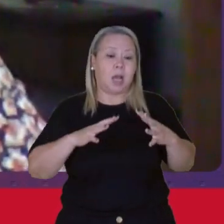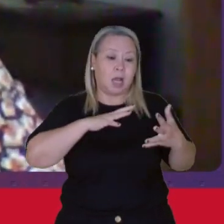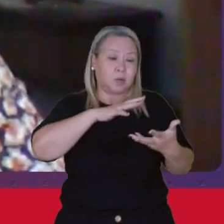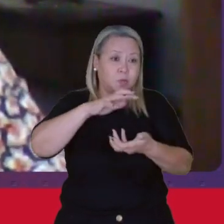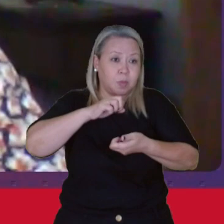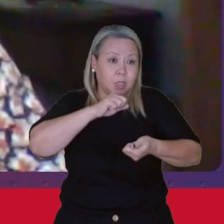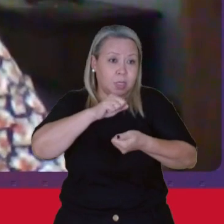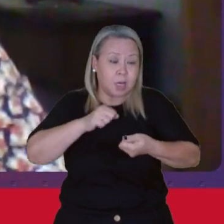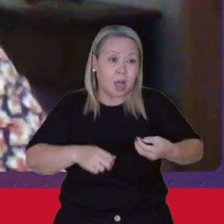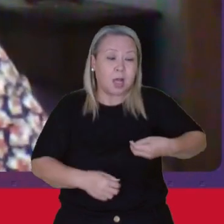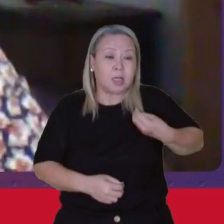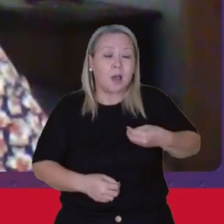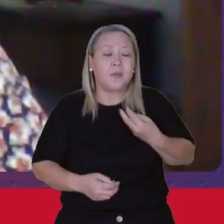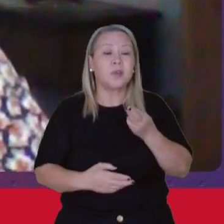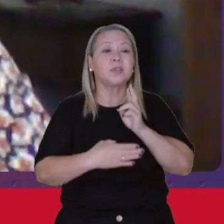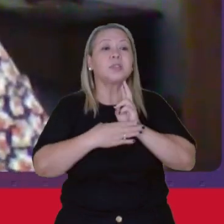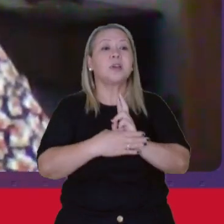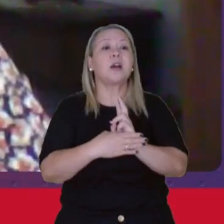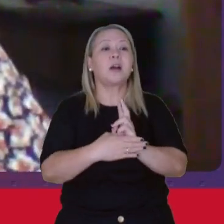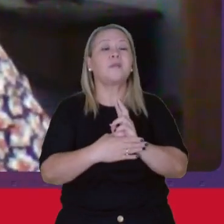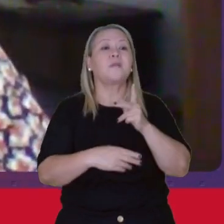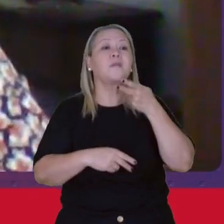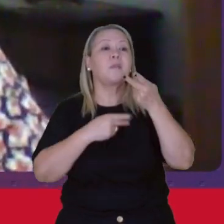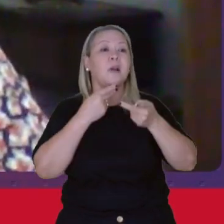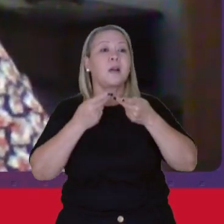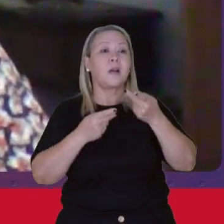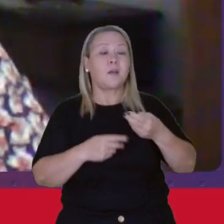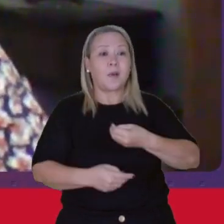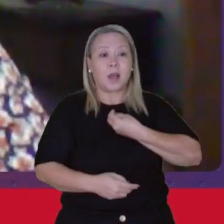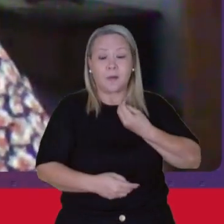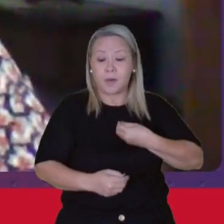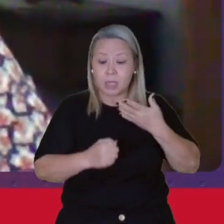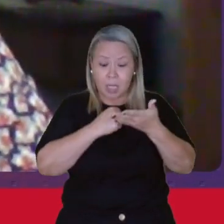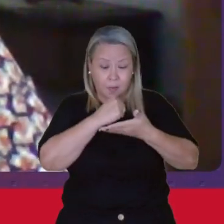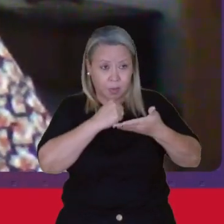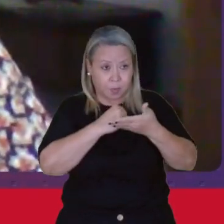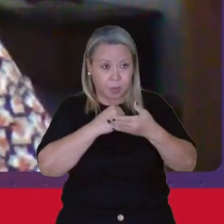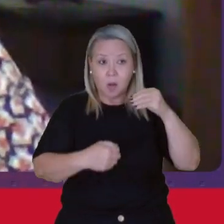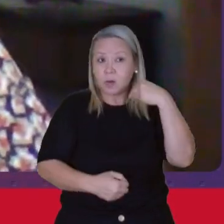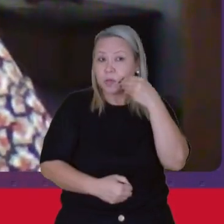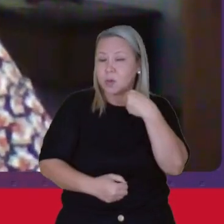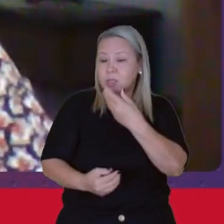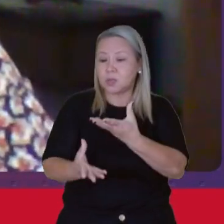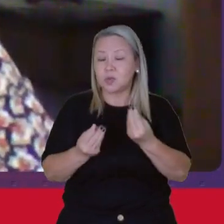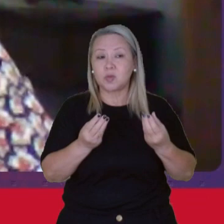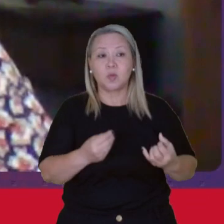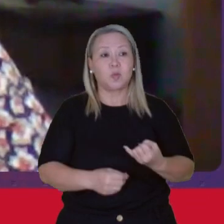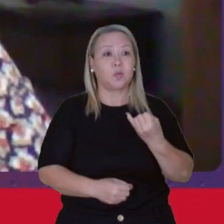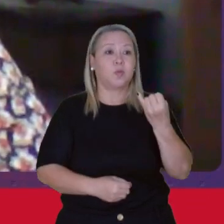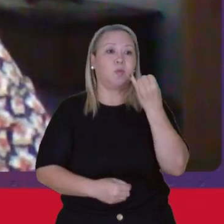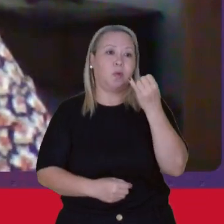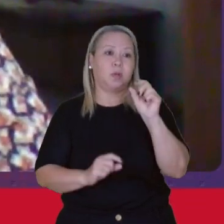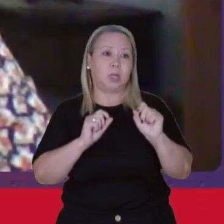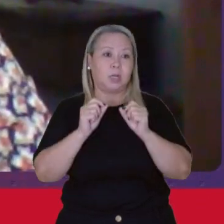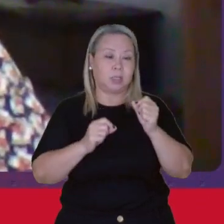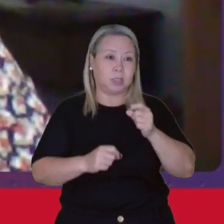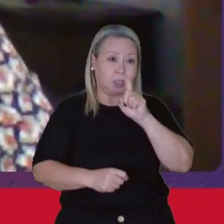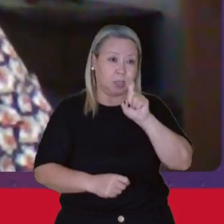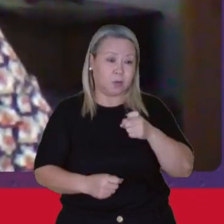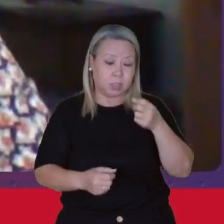tudo aquilo Que se refere A vida É fundamental Experiências Muito importantes Estão sendo